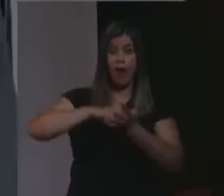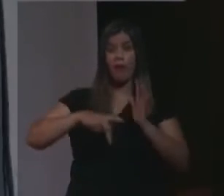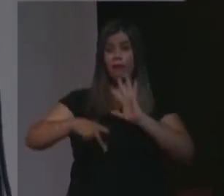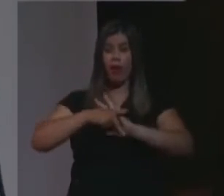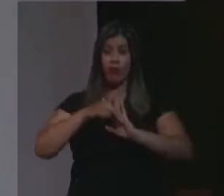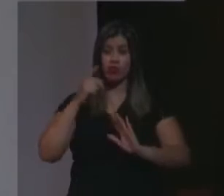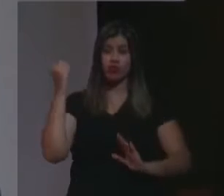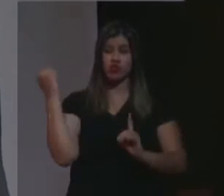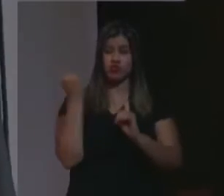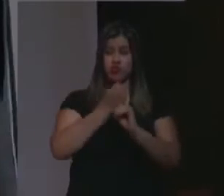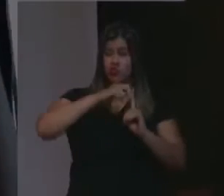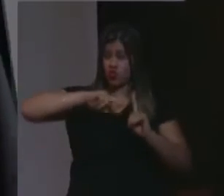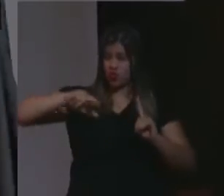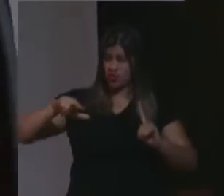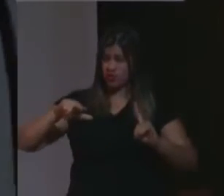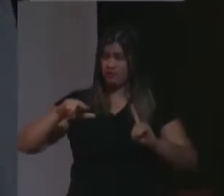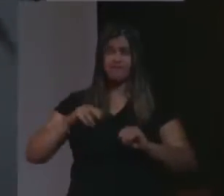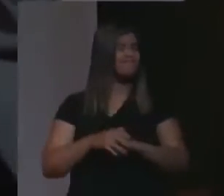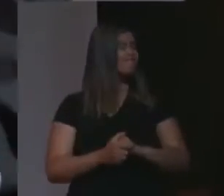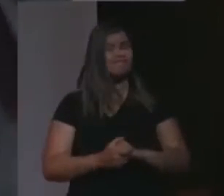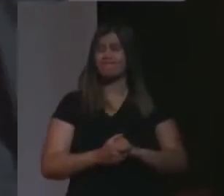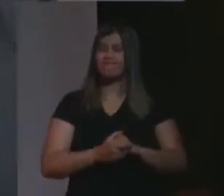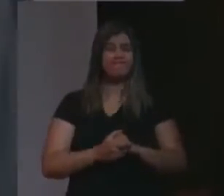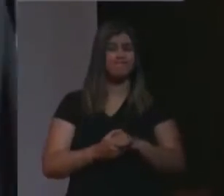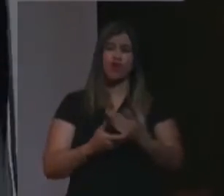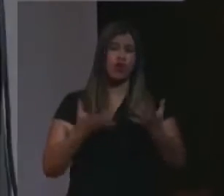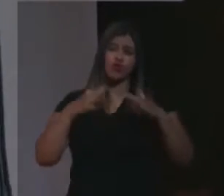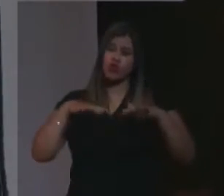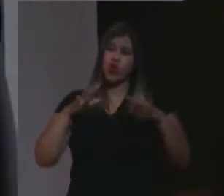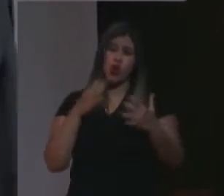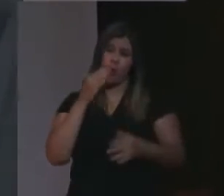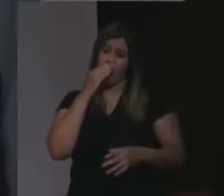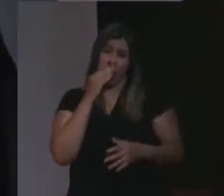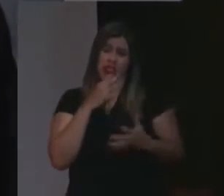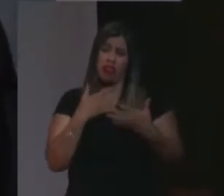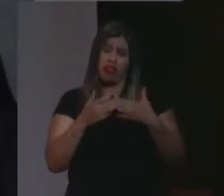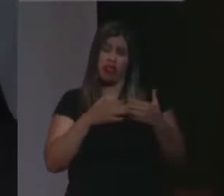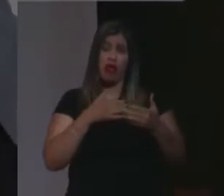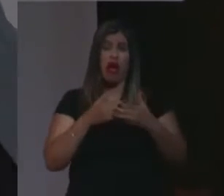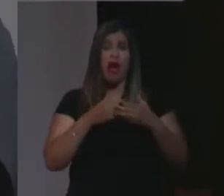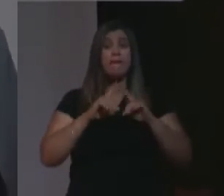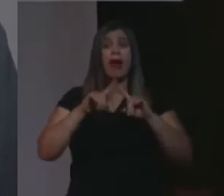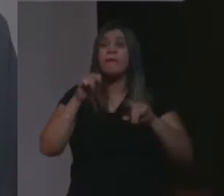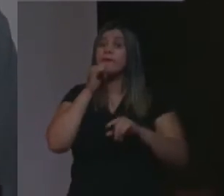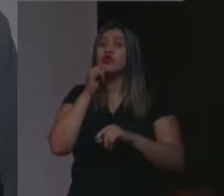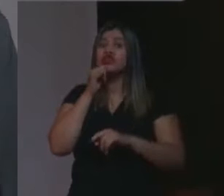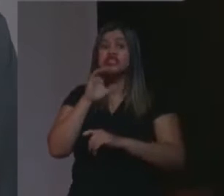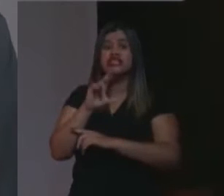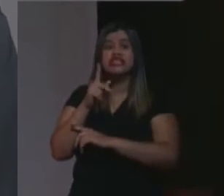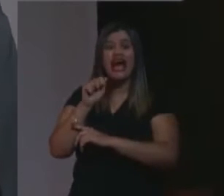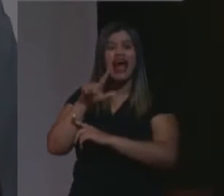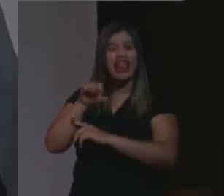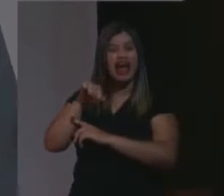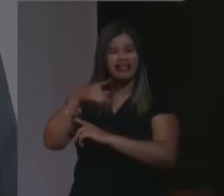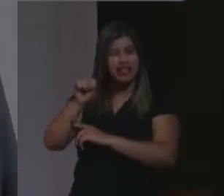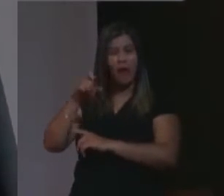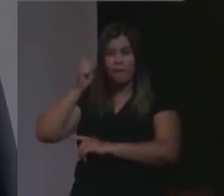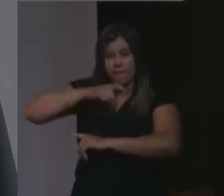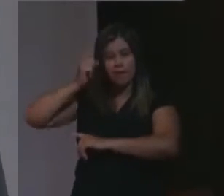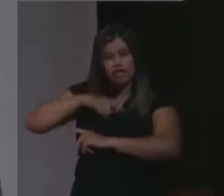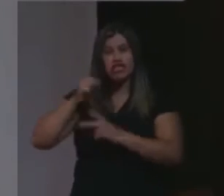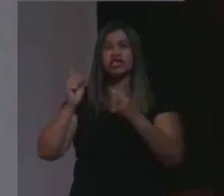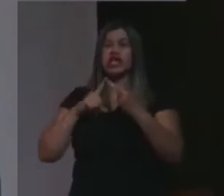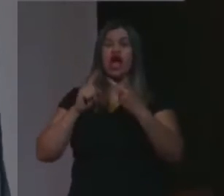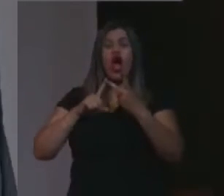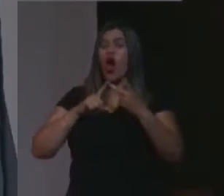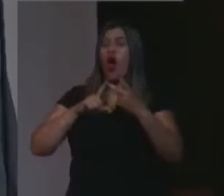mas se sair Tribunal da PUC condena por xalatanismo, condena por causar pandemia,